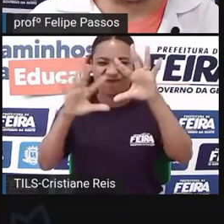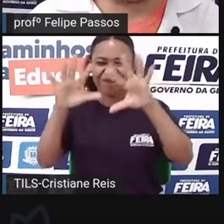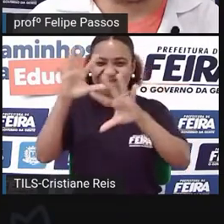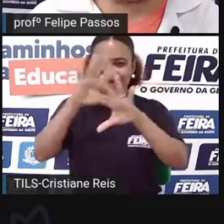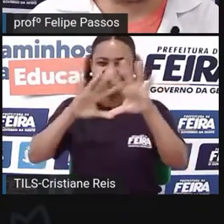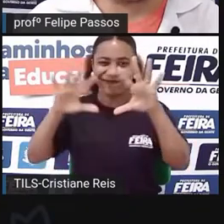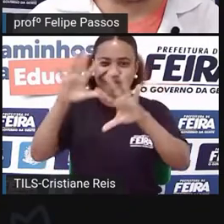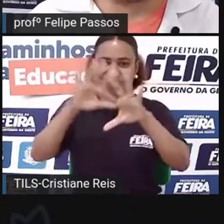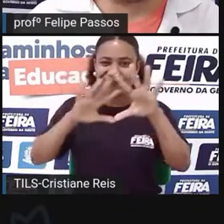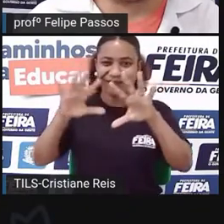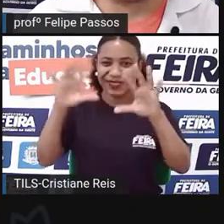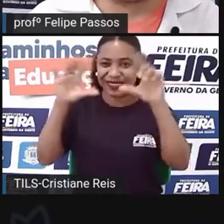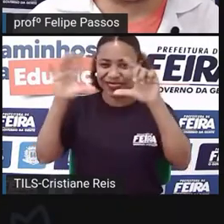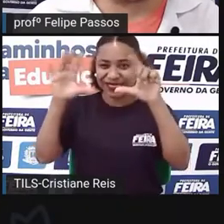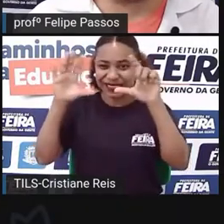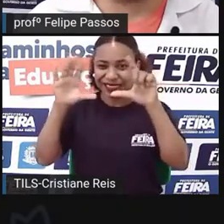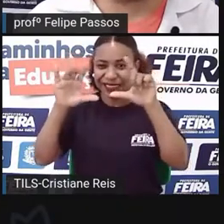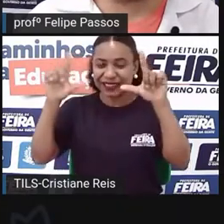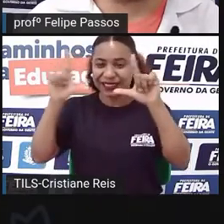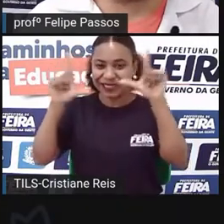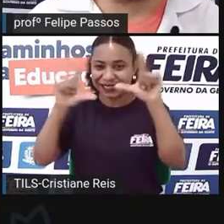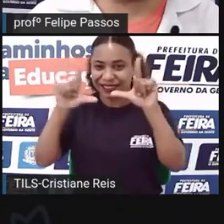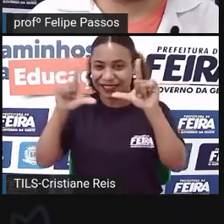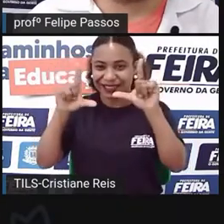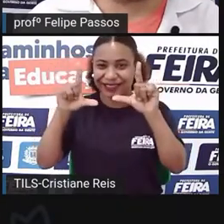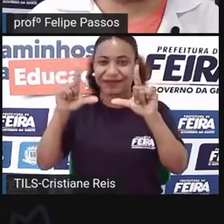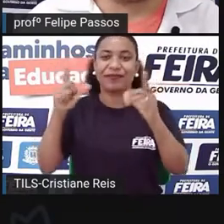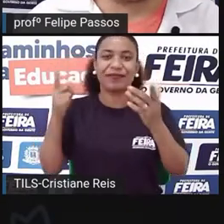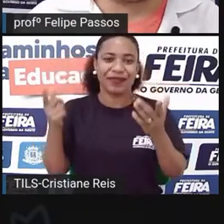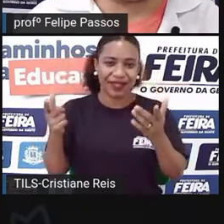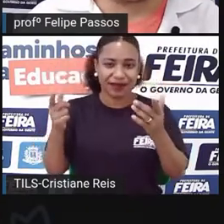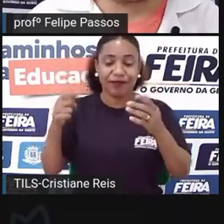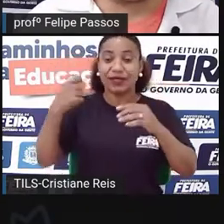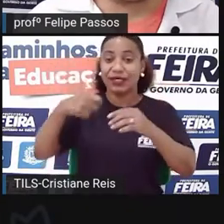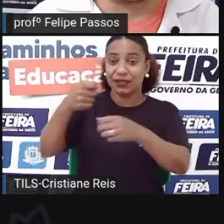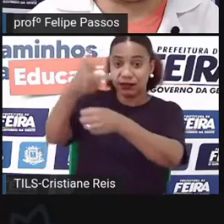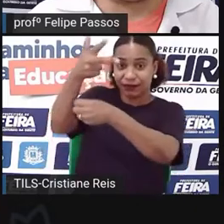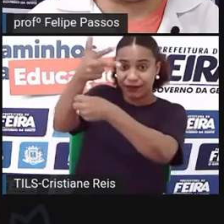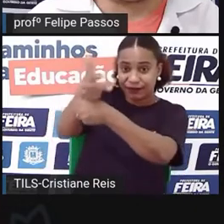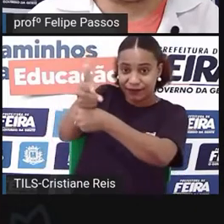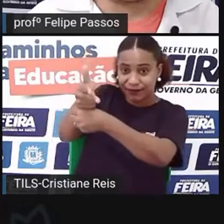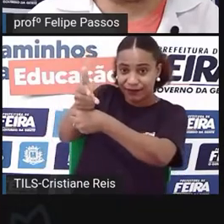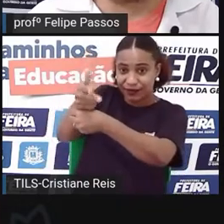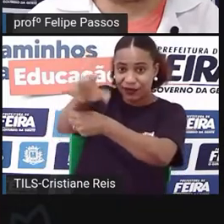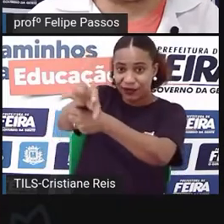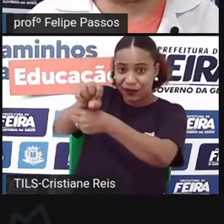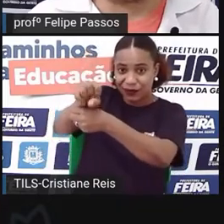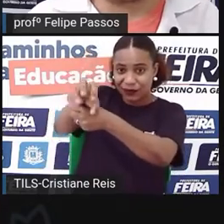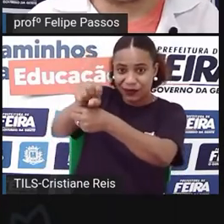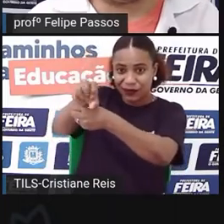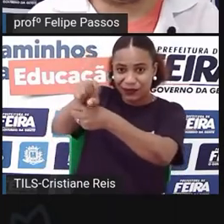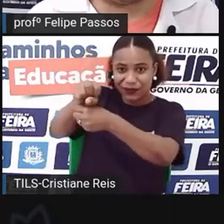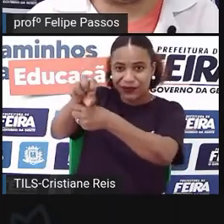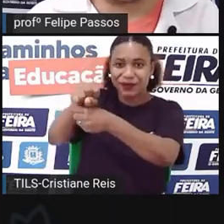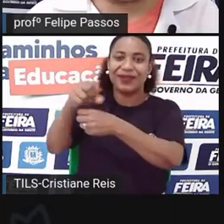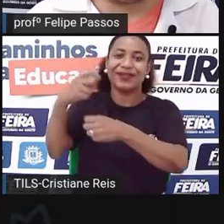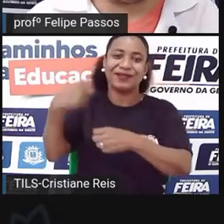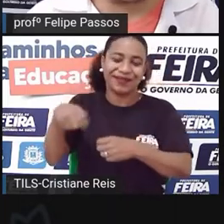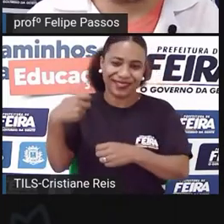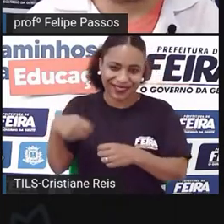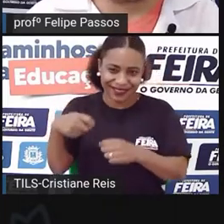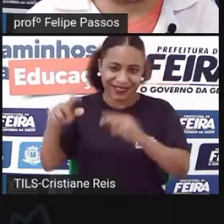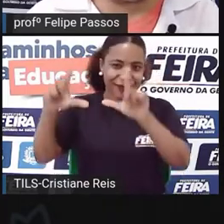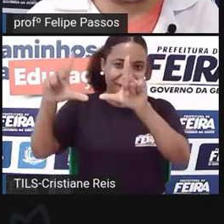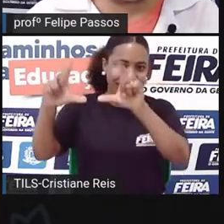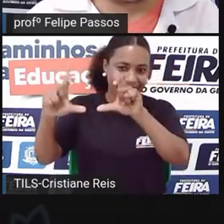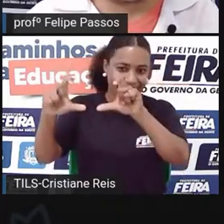tripé, fica tremido. Se você tiver um tripé, as pessoas se movimentarem, ela vai ficar tremida, vai ficar manchada ali.